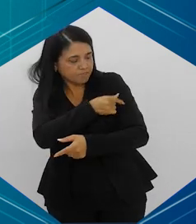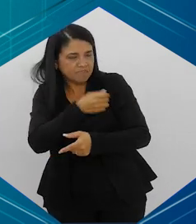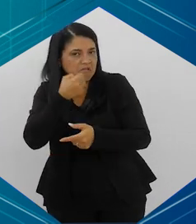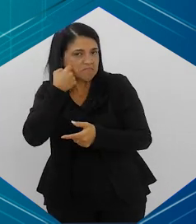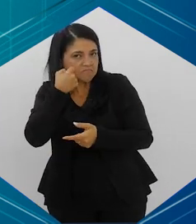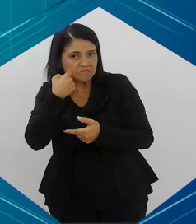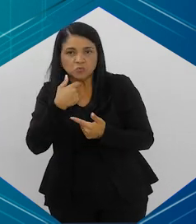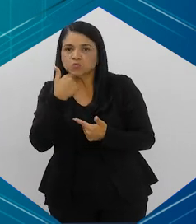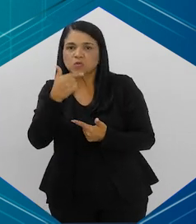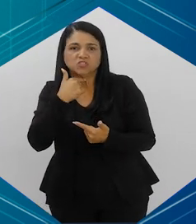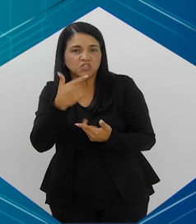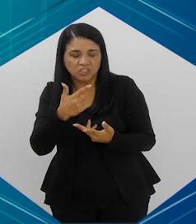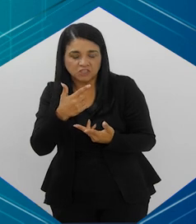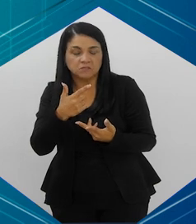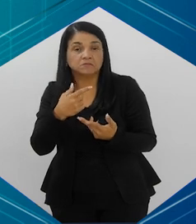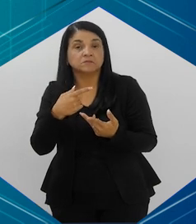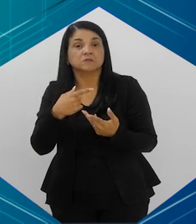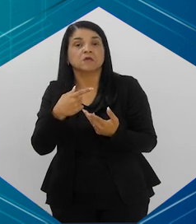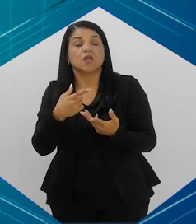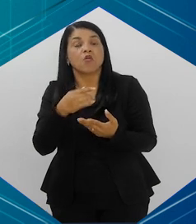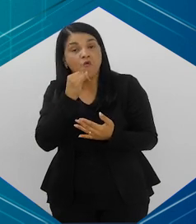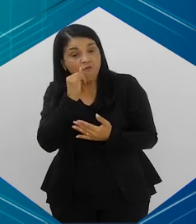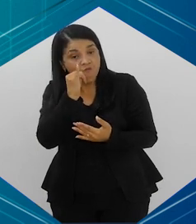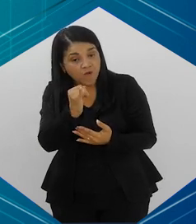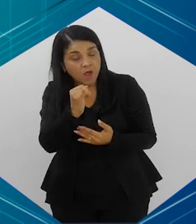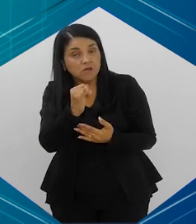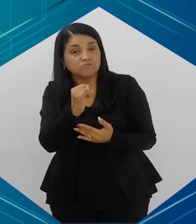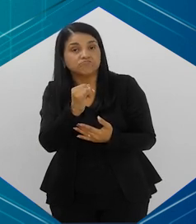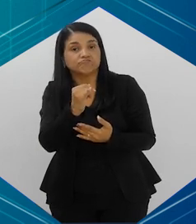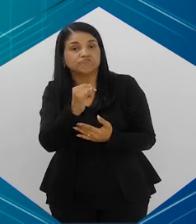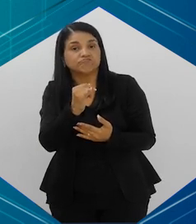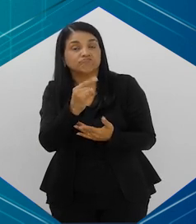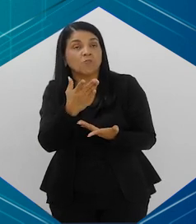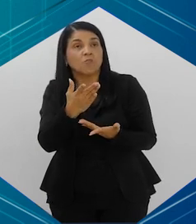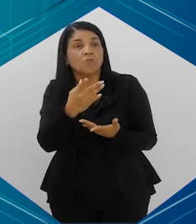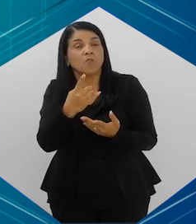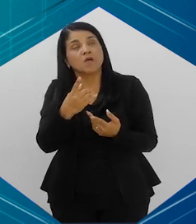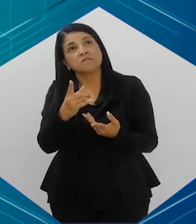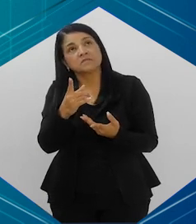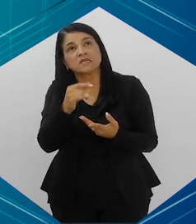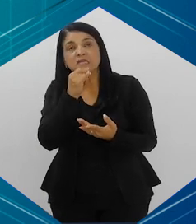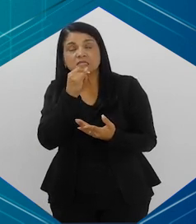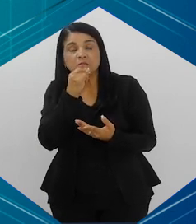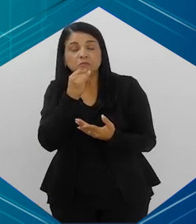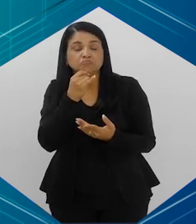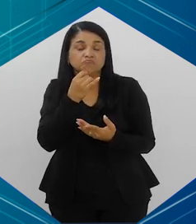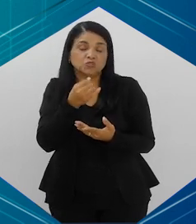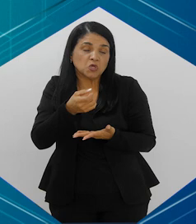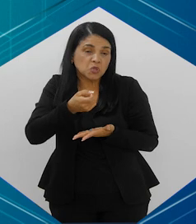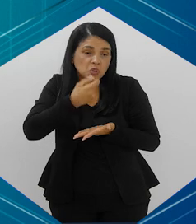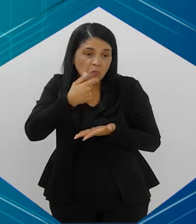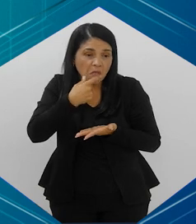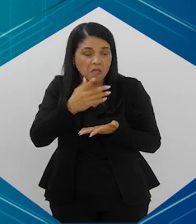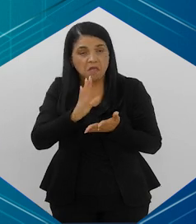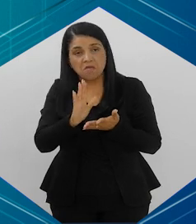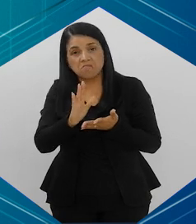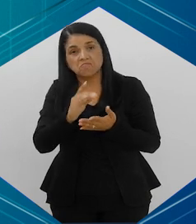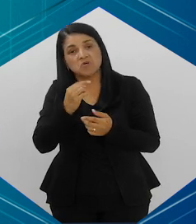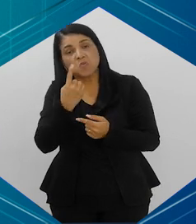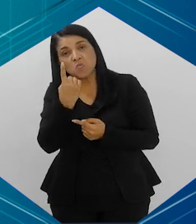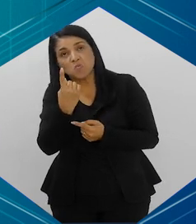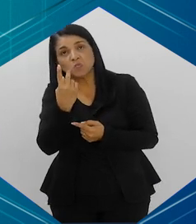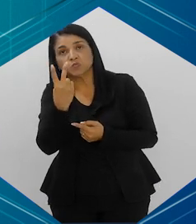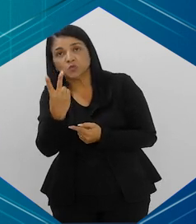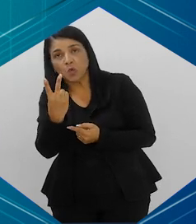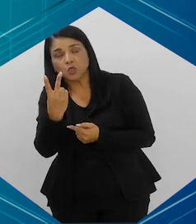antidepressivos, isso não funciona. E aí, quando eu falo que não funciona, é o não funciona a longo prazo. A pessoa tomando uma coisa dessa ou outra, ela para de